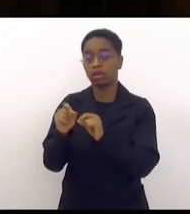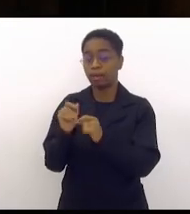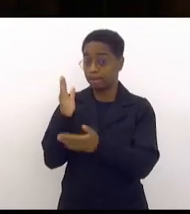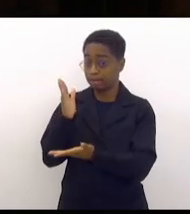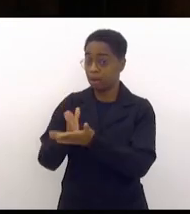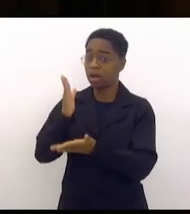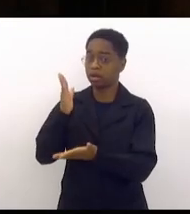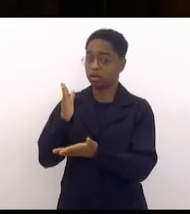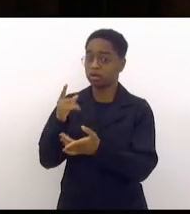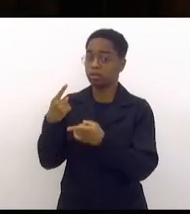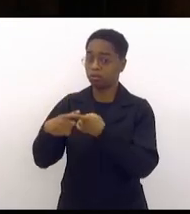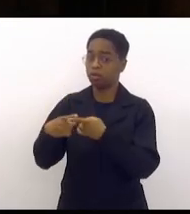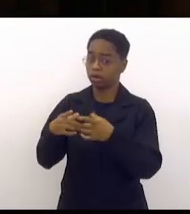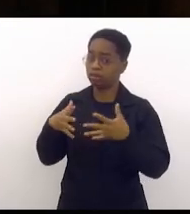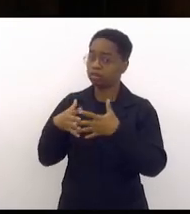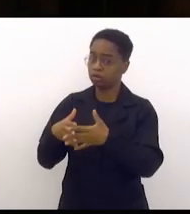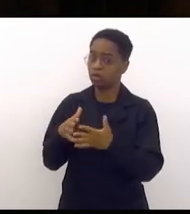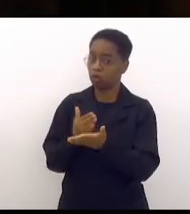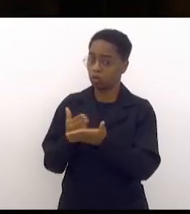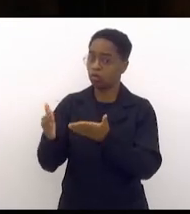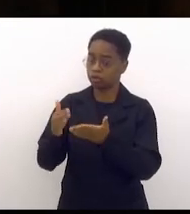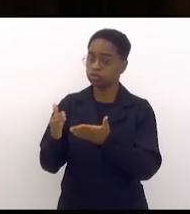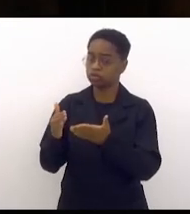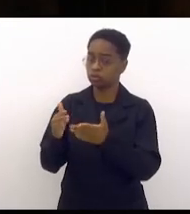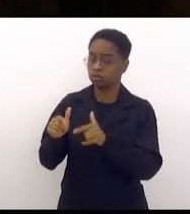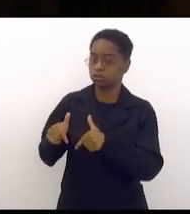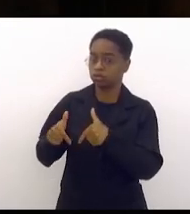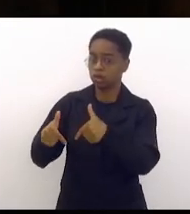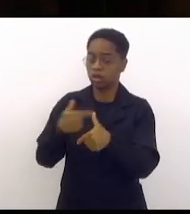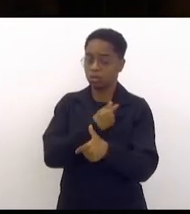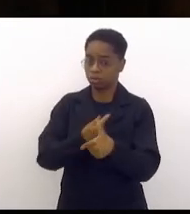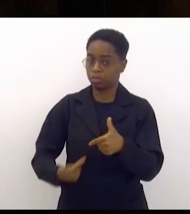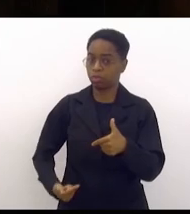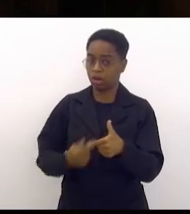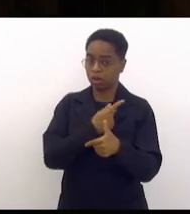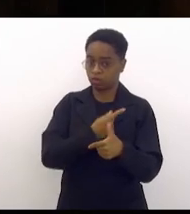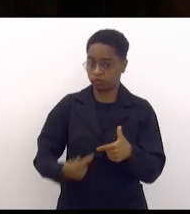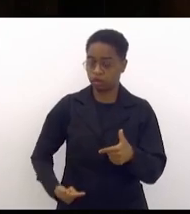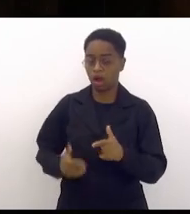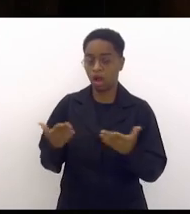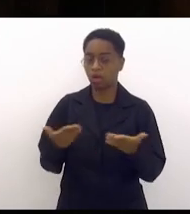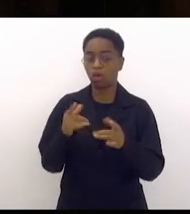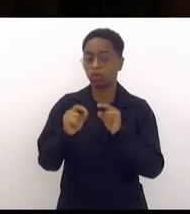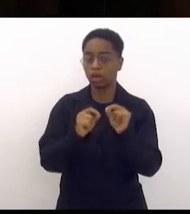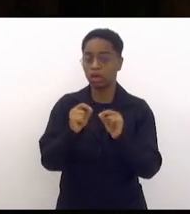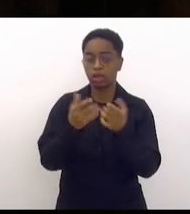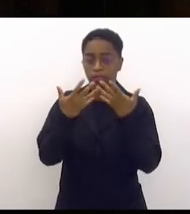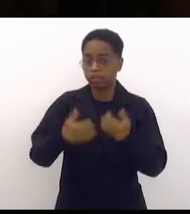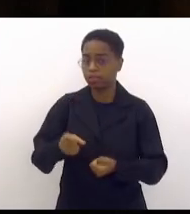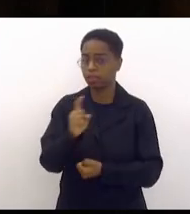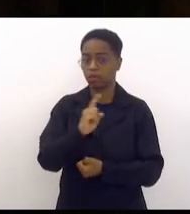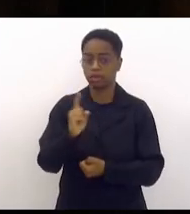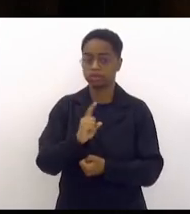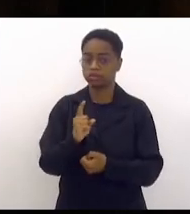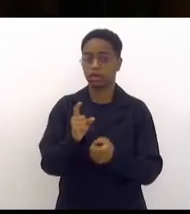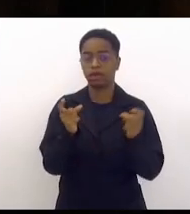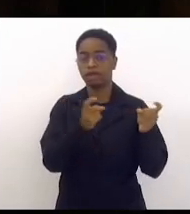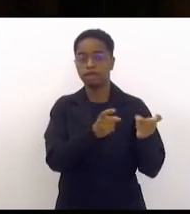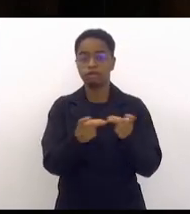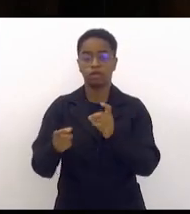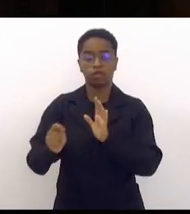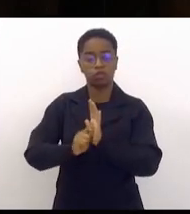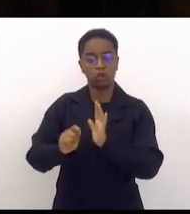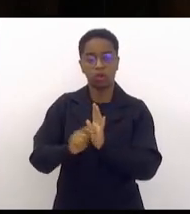que deu ruim para que a política do governo agora é tolerância a zero para o crack é